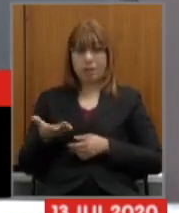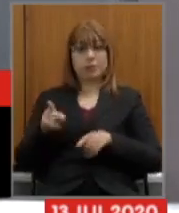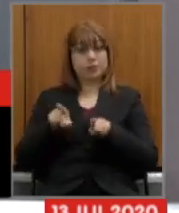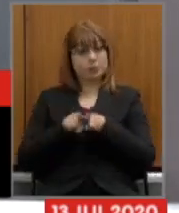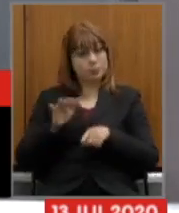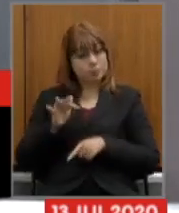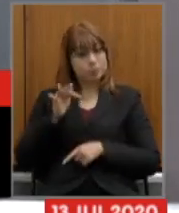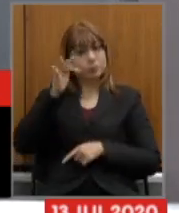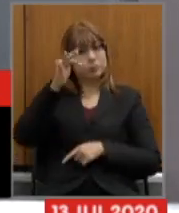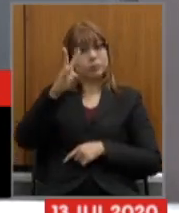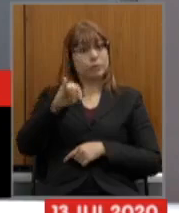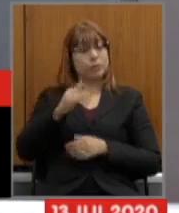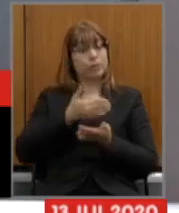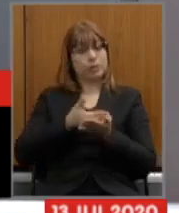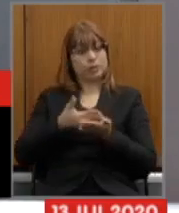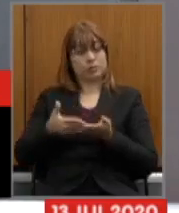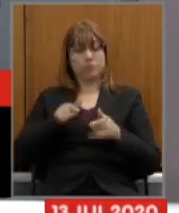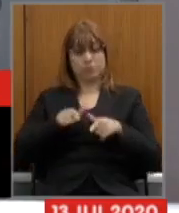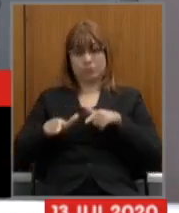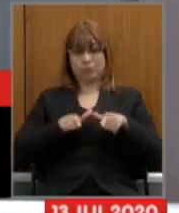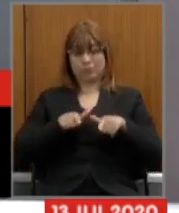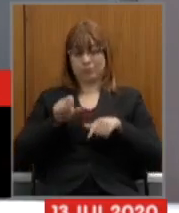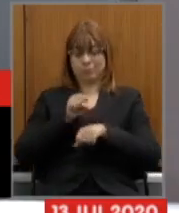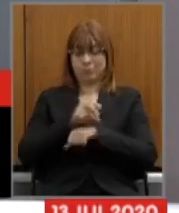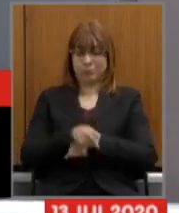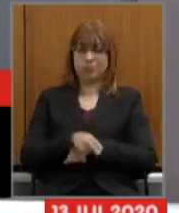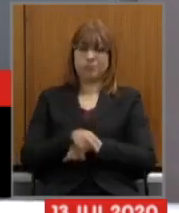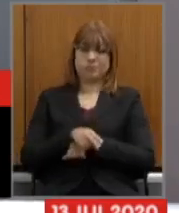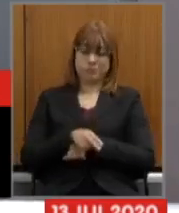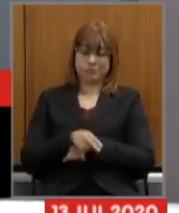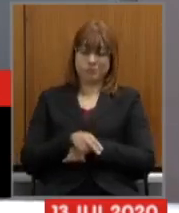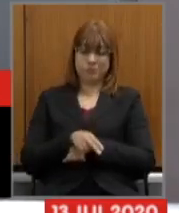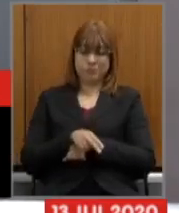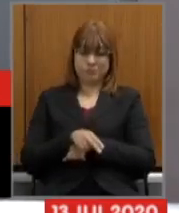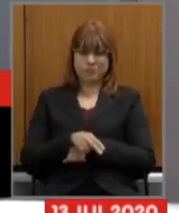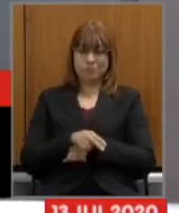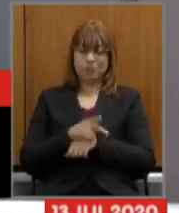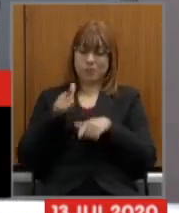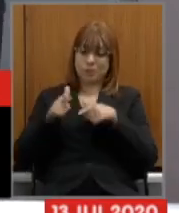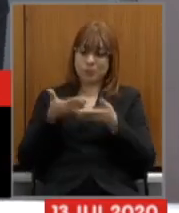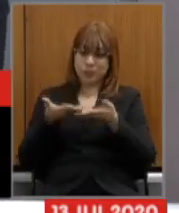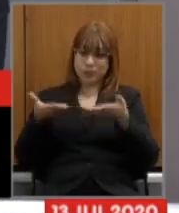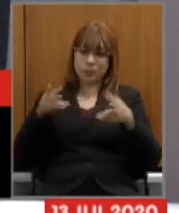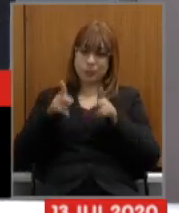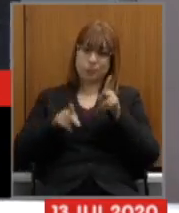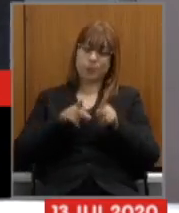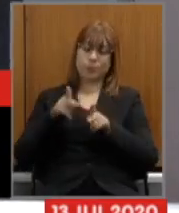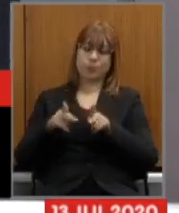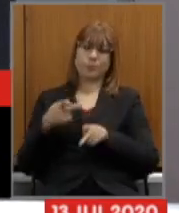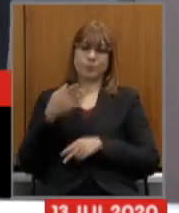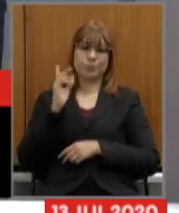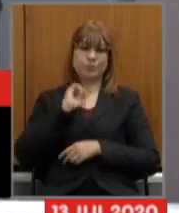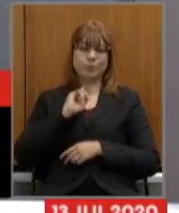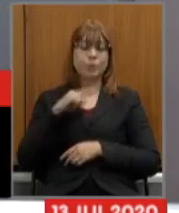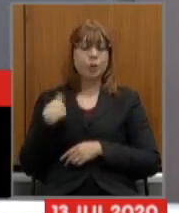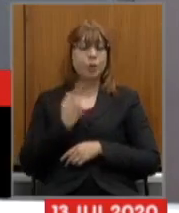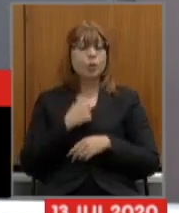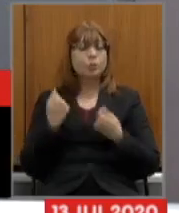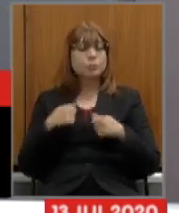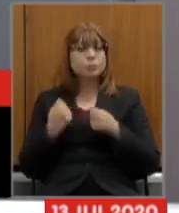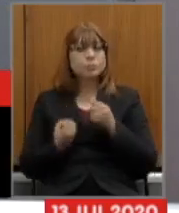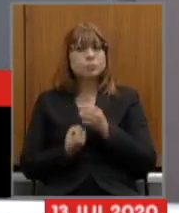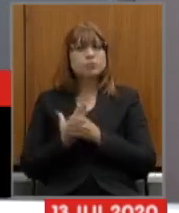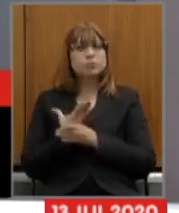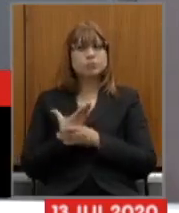entrando no serviço público em breve para prestar os relevantes serviços ao cidadão de Minas Gerais nós precisamos construir um